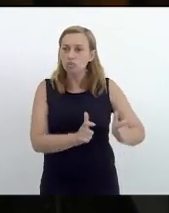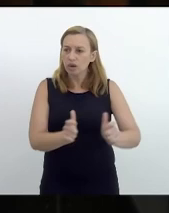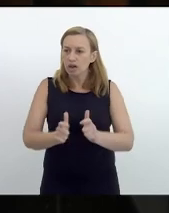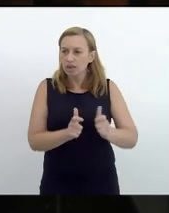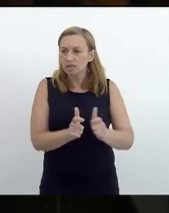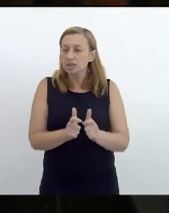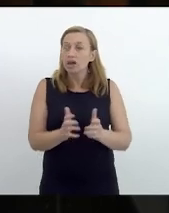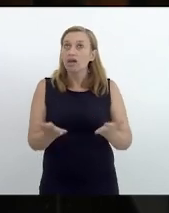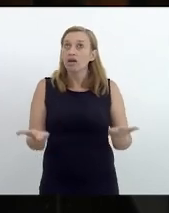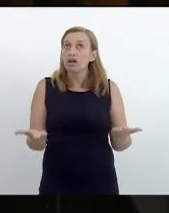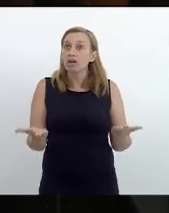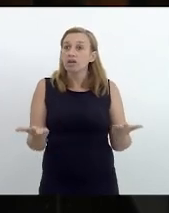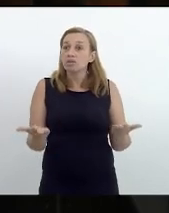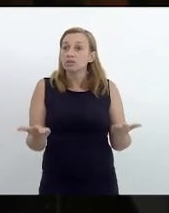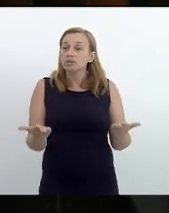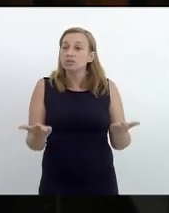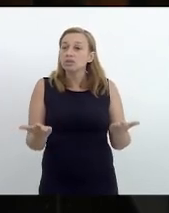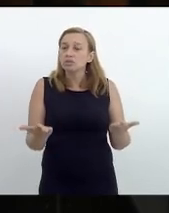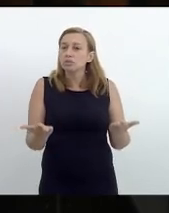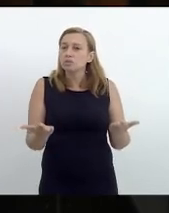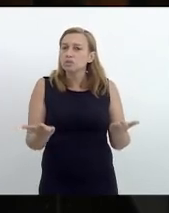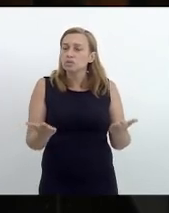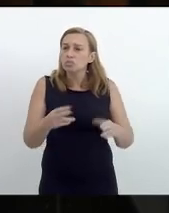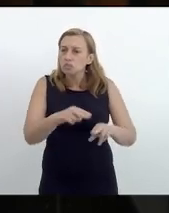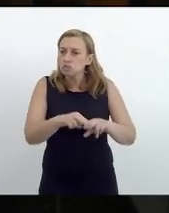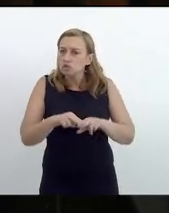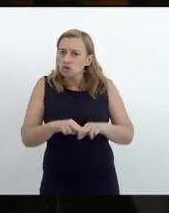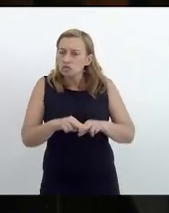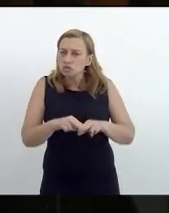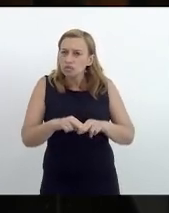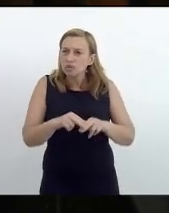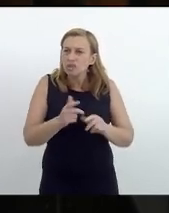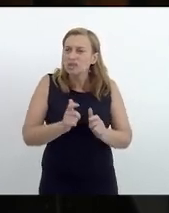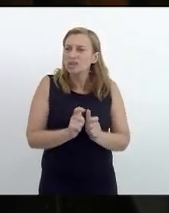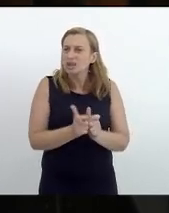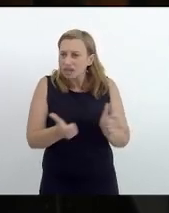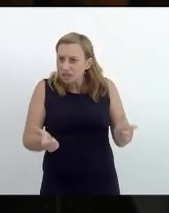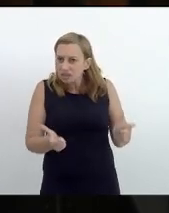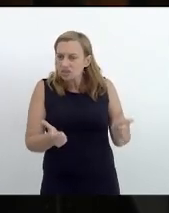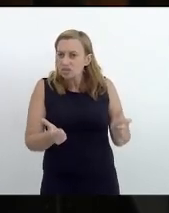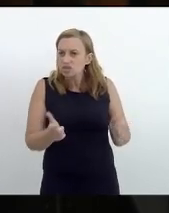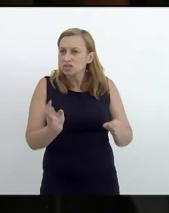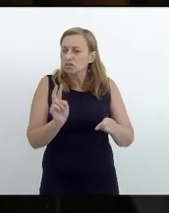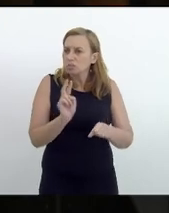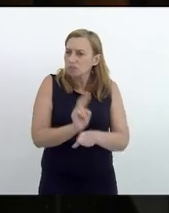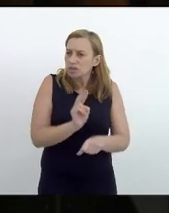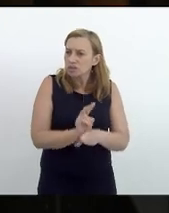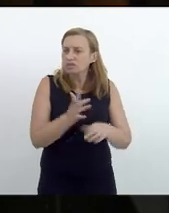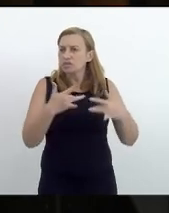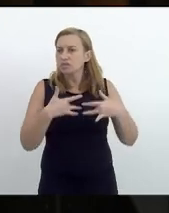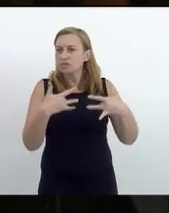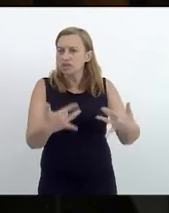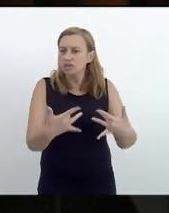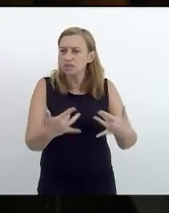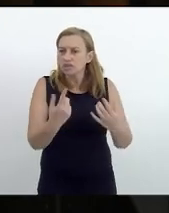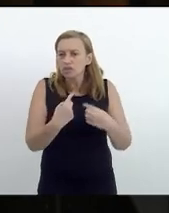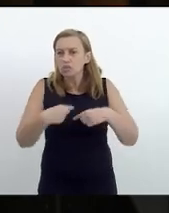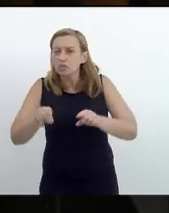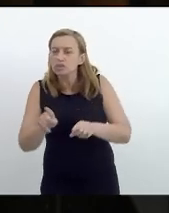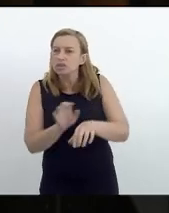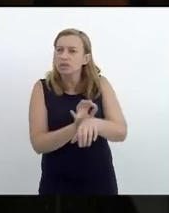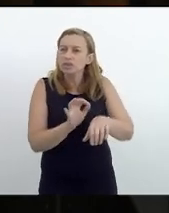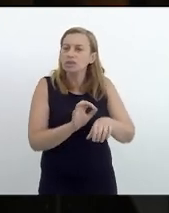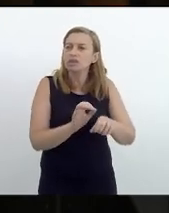grande fator de prevenção a grande rede de solidariedade de combate à pandemia